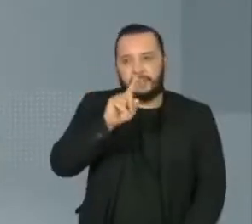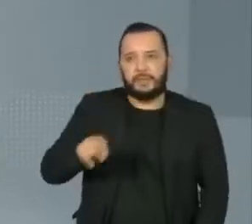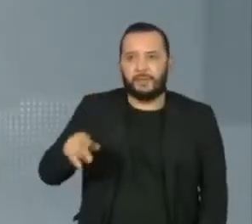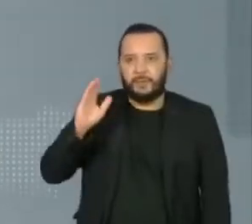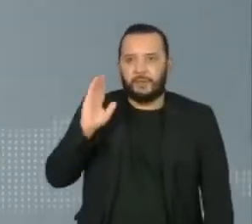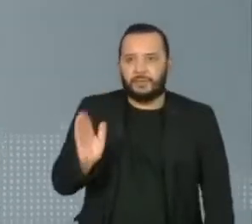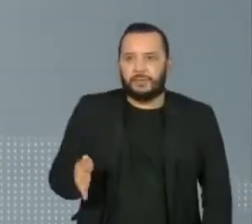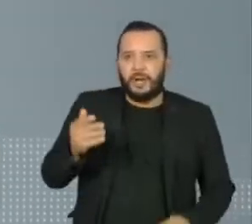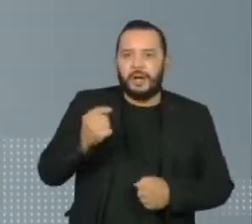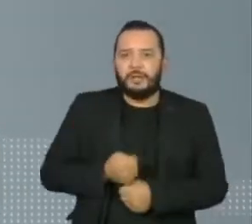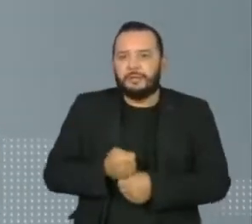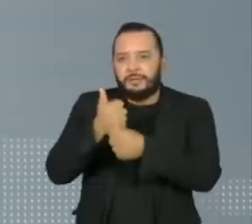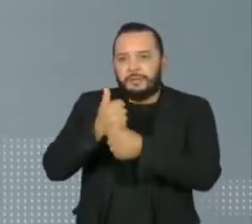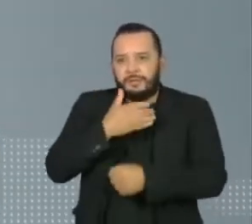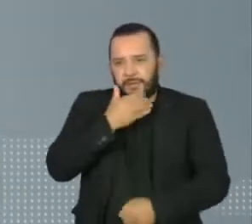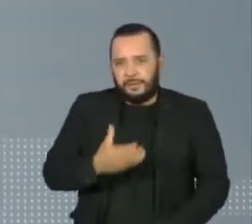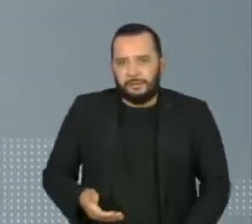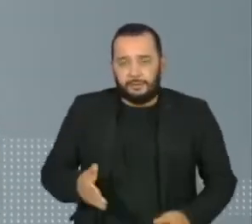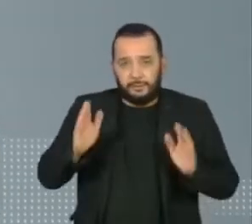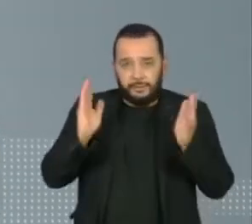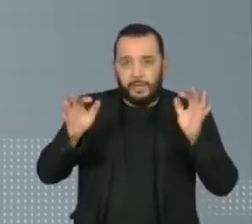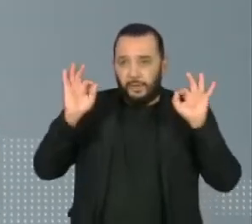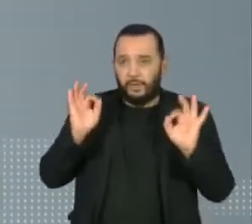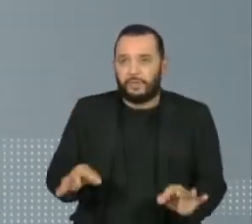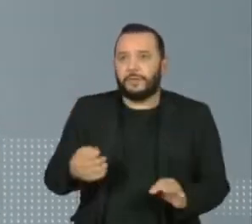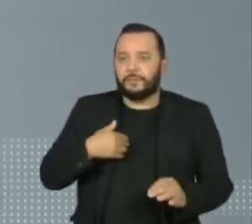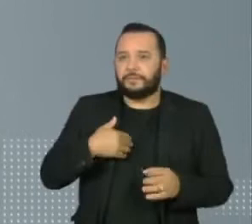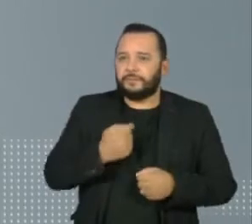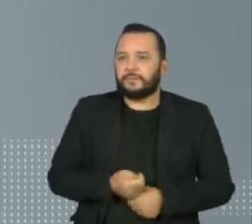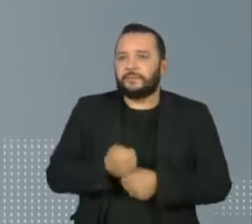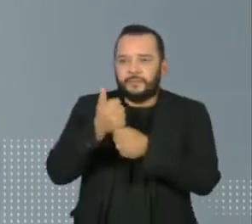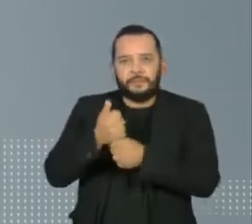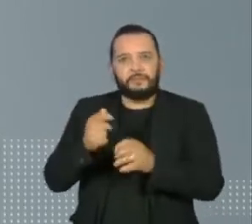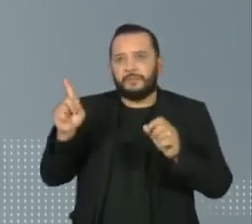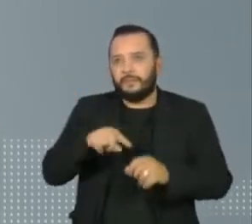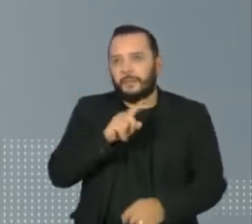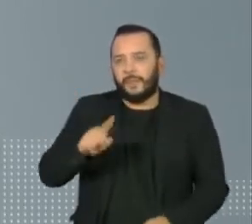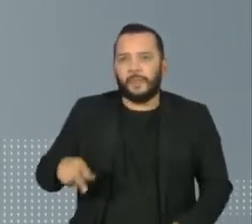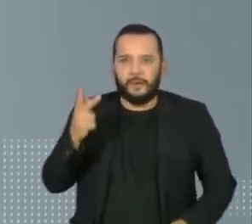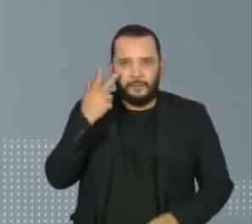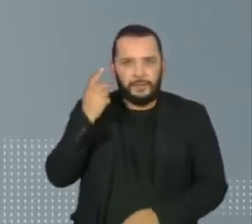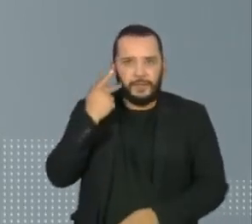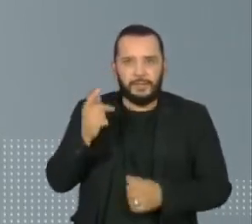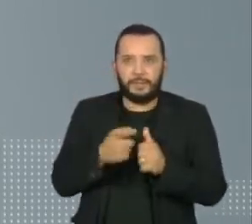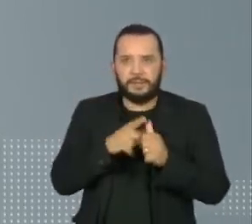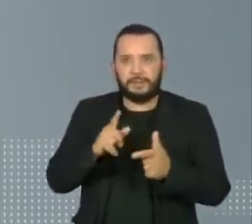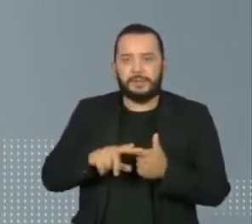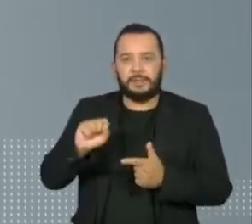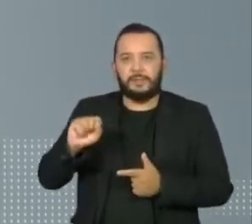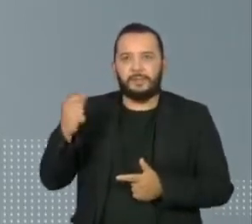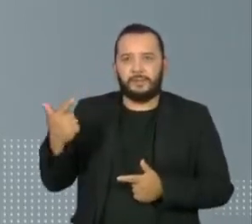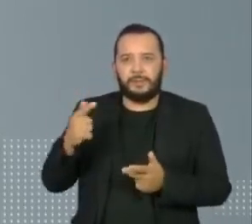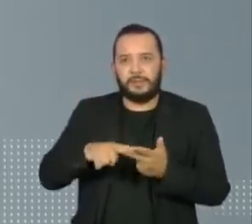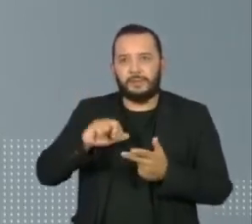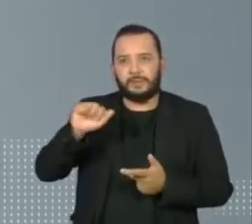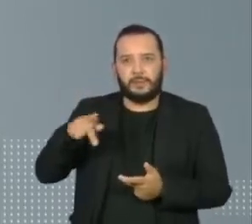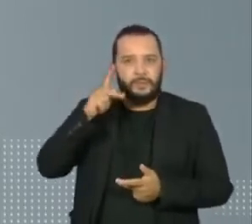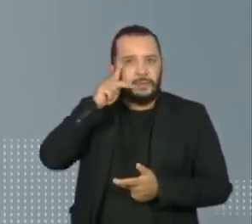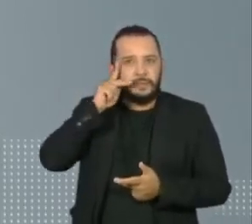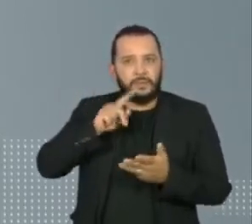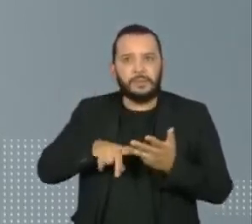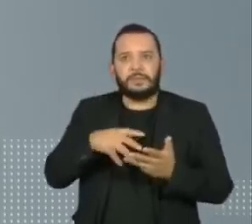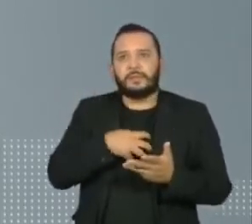Já confirmaram o cancelamento das festas de Réveillon às cidades de Fortaleza, São Luís, João Pessoa,